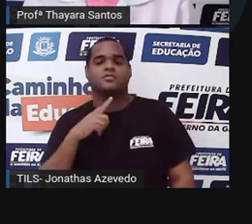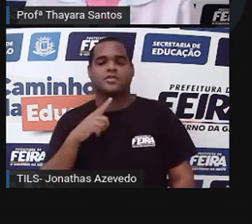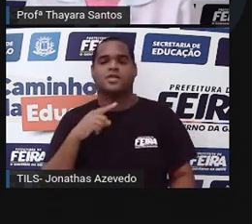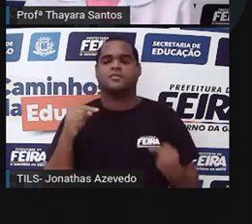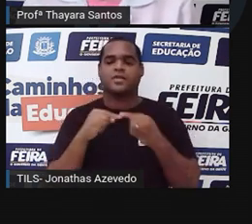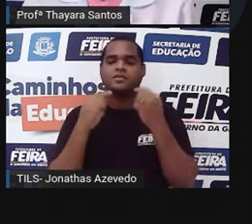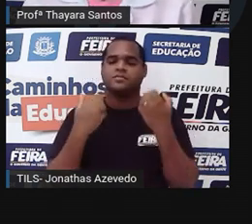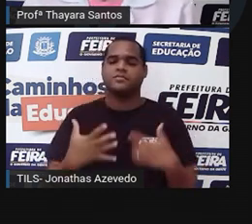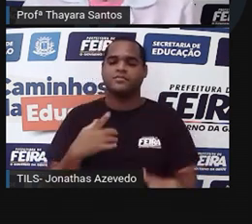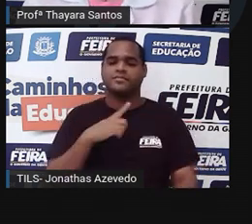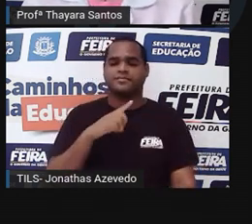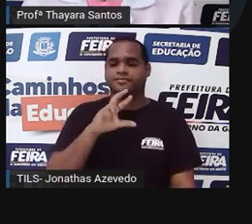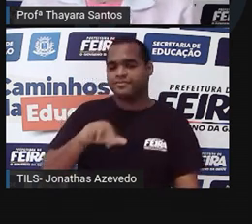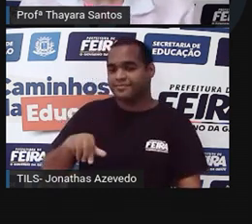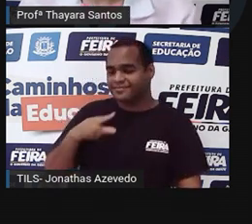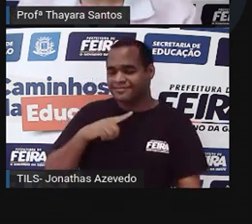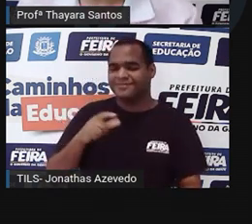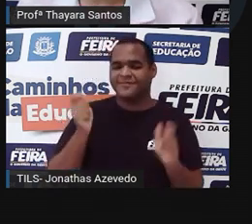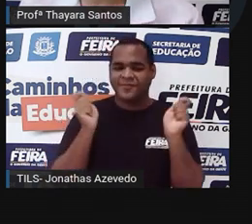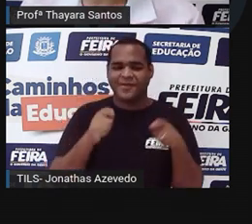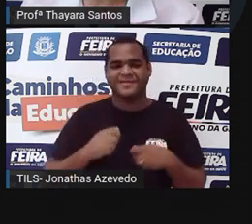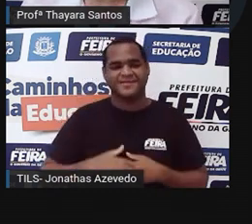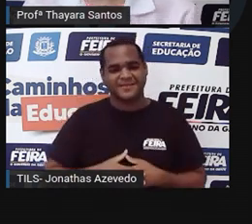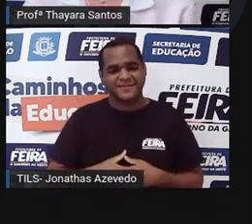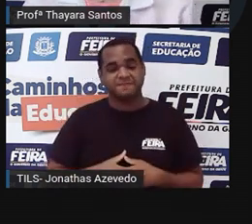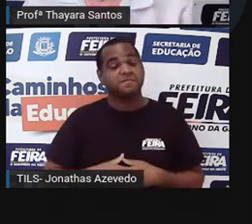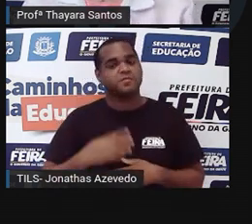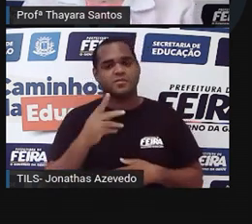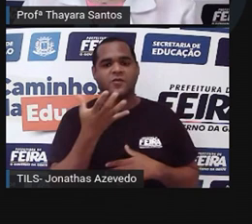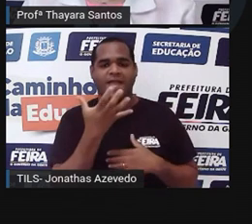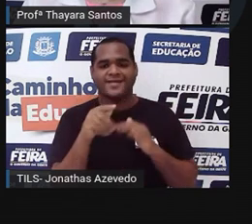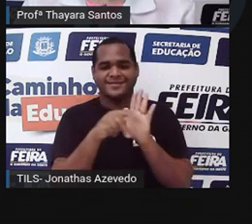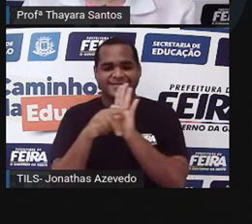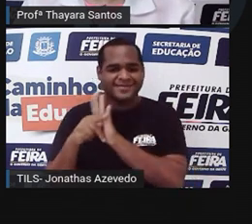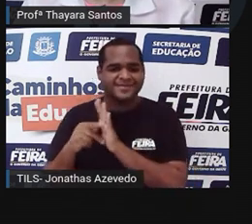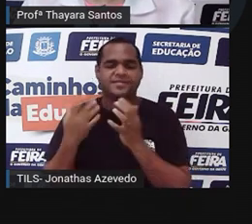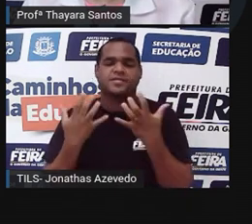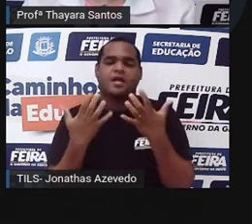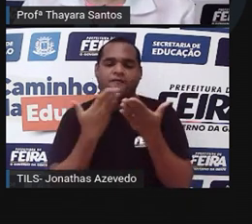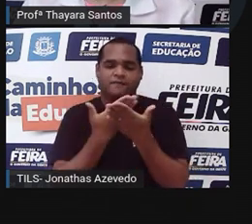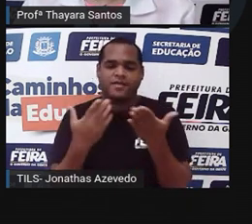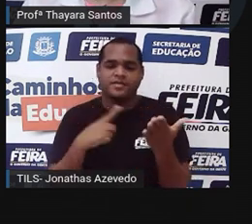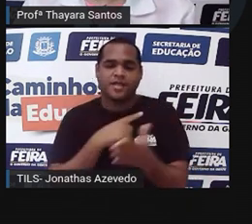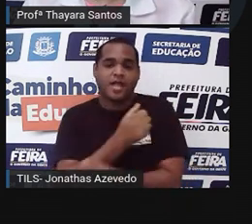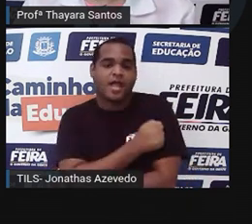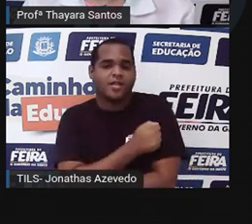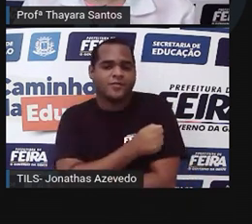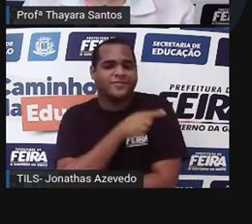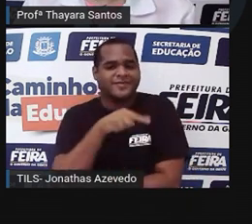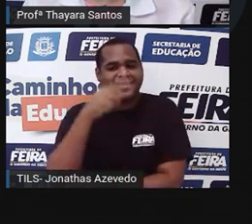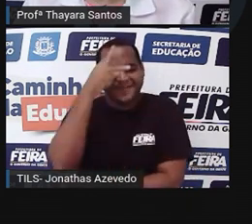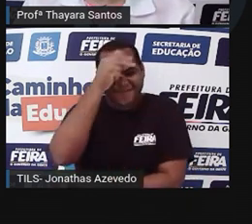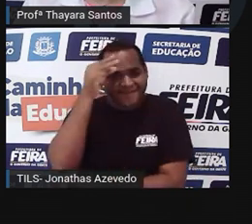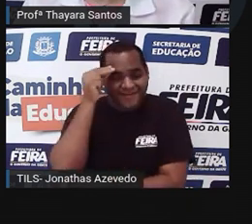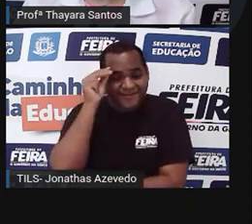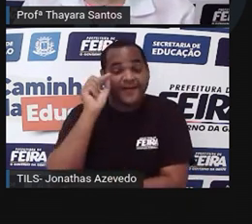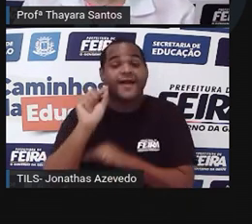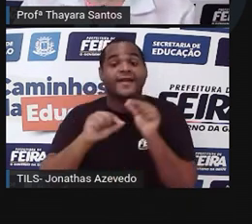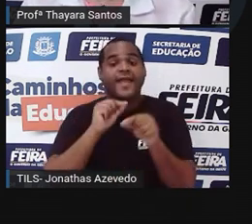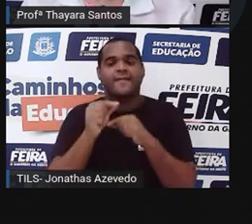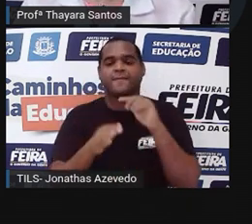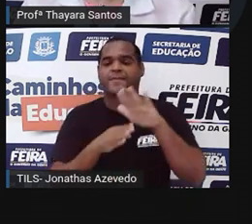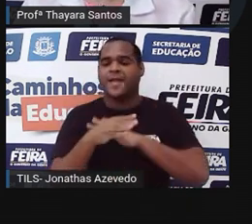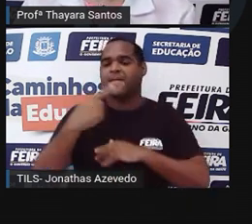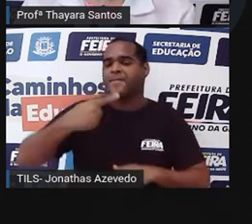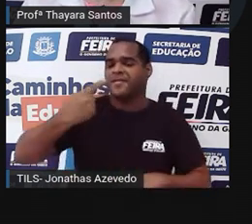dessa flor, né? Então, eu quero que vocês participem muito. Porque eu quero ver quem vai ser o aluno da rede que vai ficar em primeiro lugar aqui no ranking, tá?